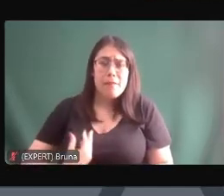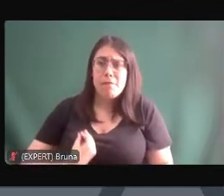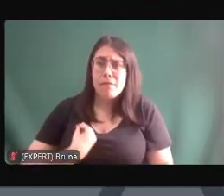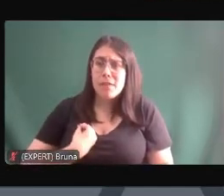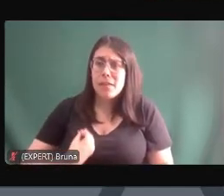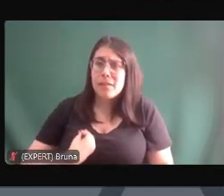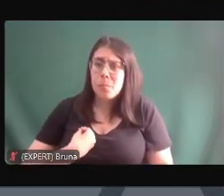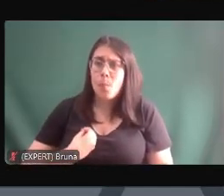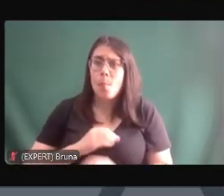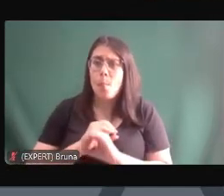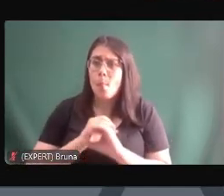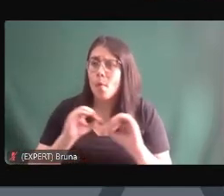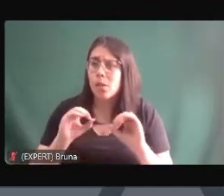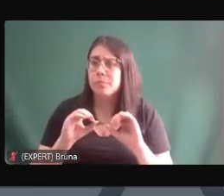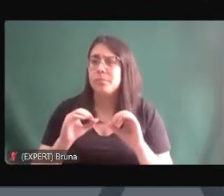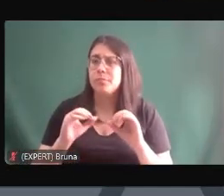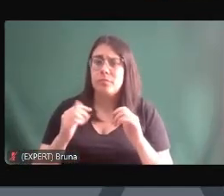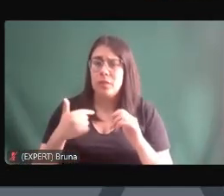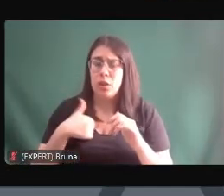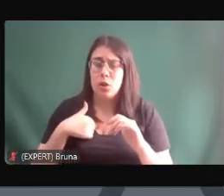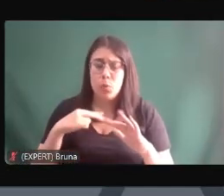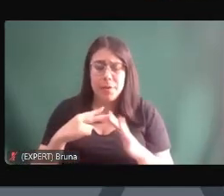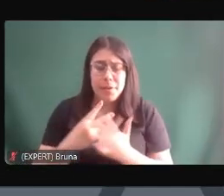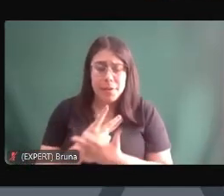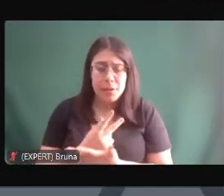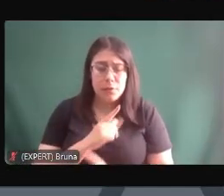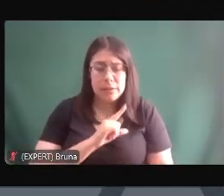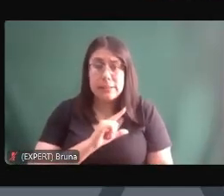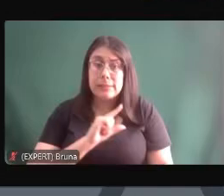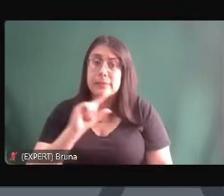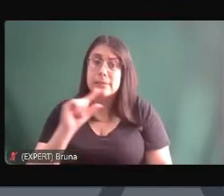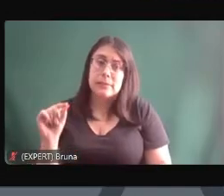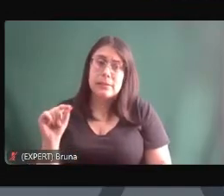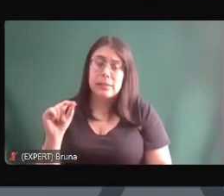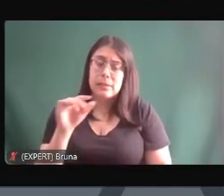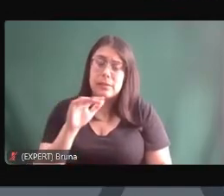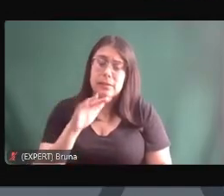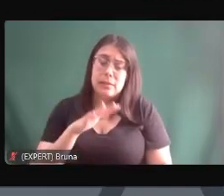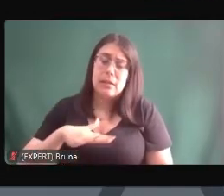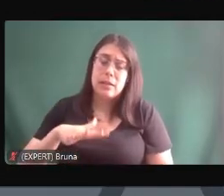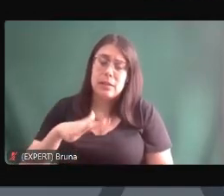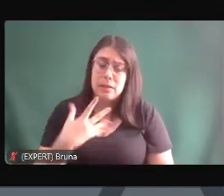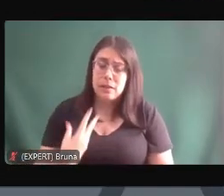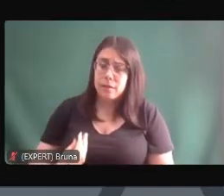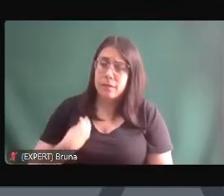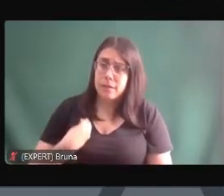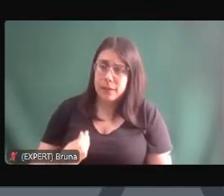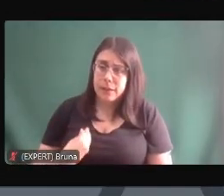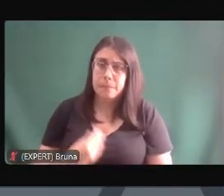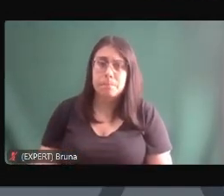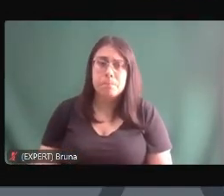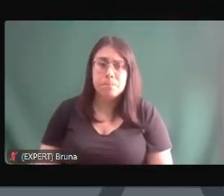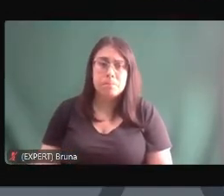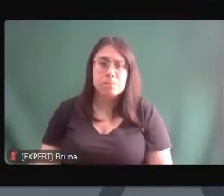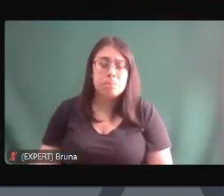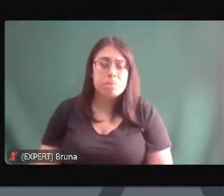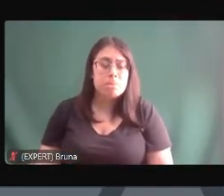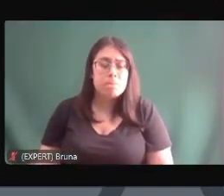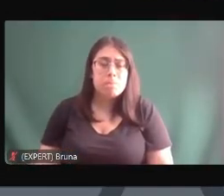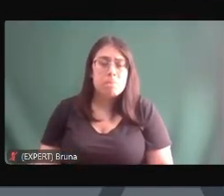saquei que eu escolhi errado e eu vou ter que sair dessa vida de qualquer jeito e basicamente as pessoas